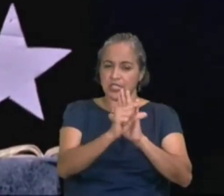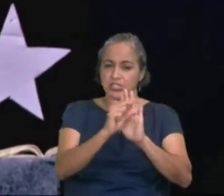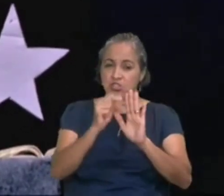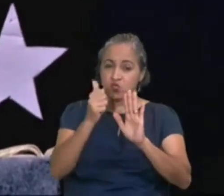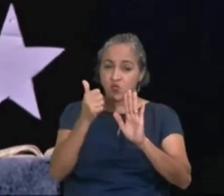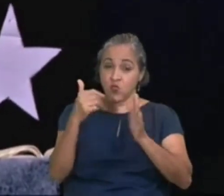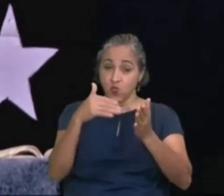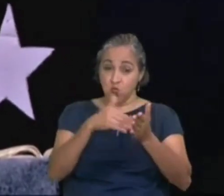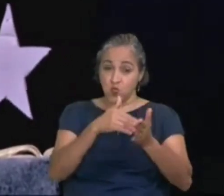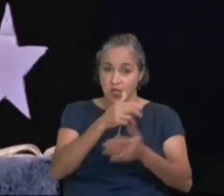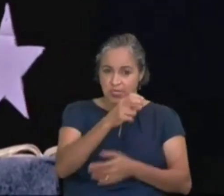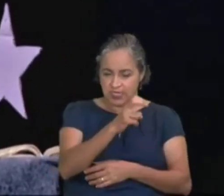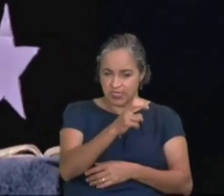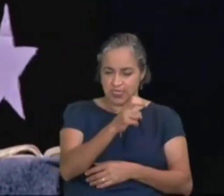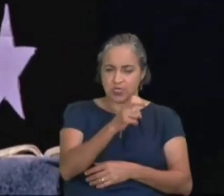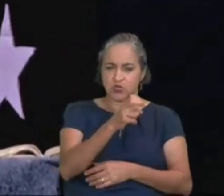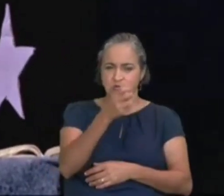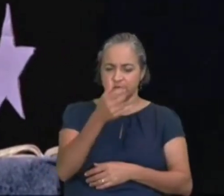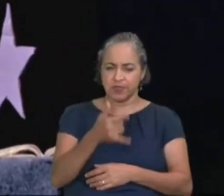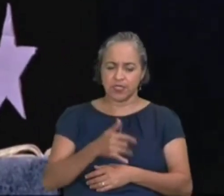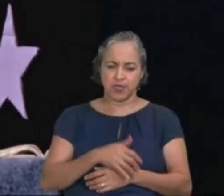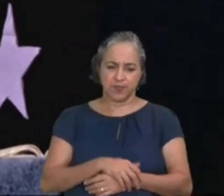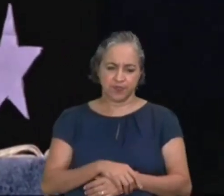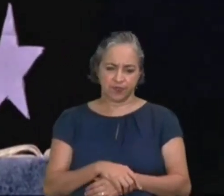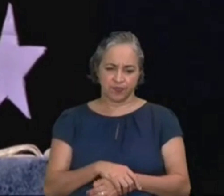66, de 1 a 5,